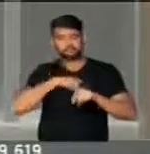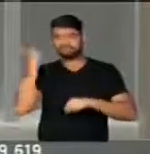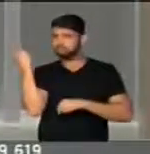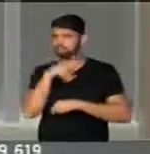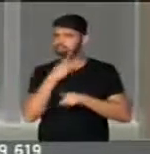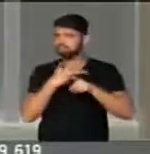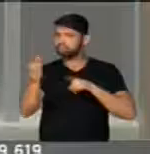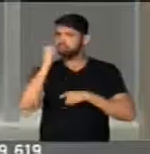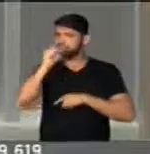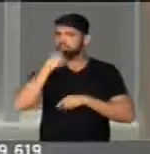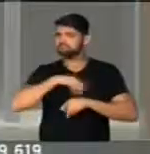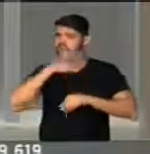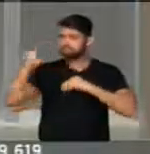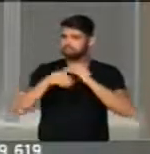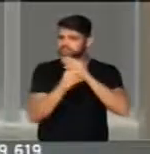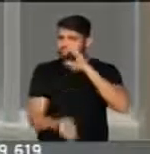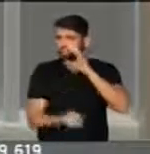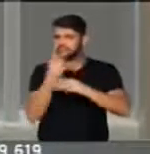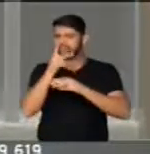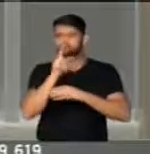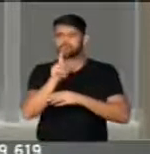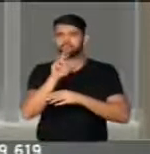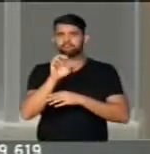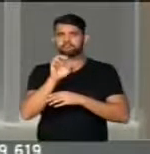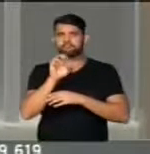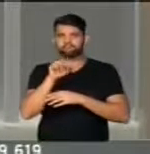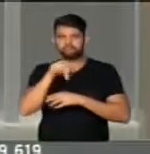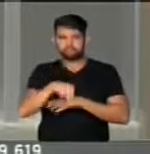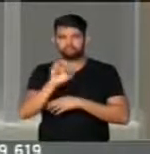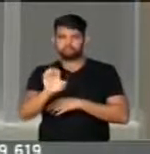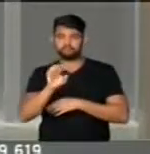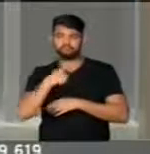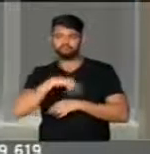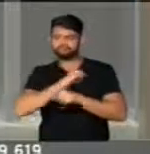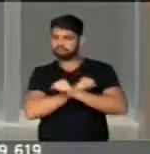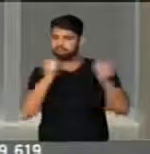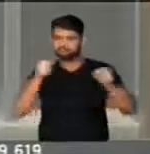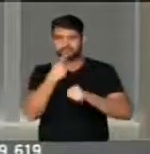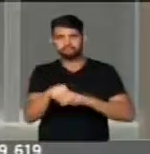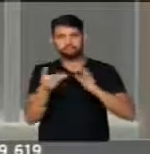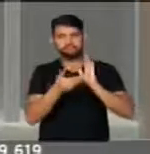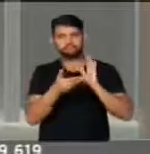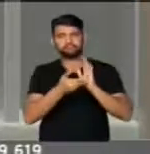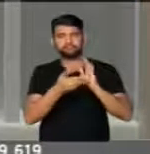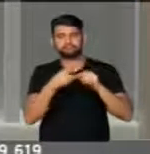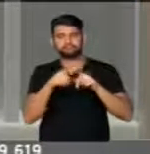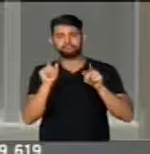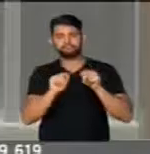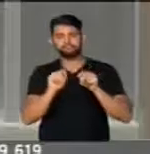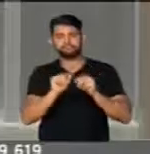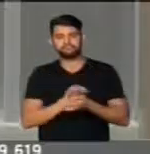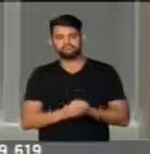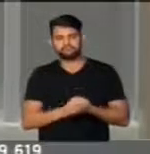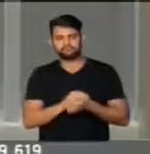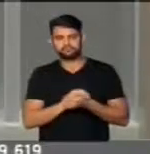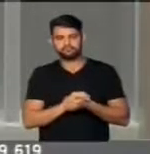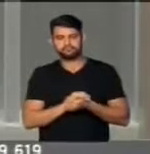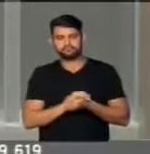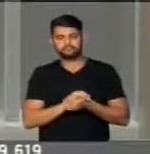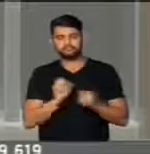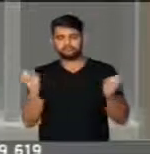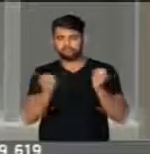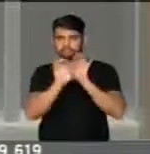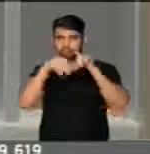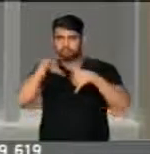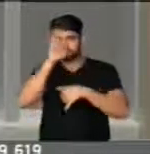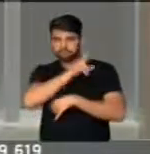conseguiremos implantar o PNE. Não é possível que esta casa, o Congresso Nacional, para